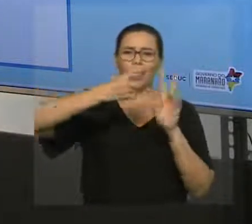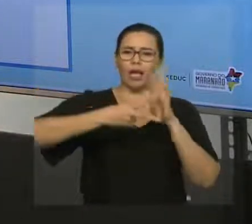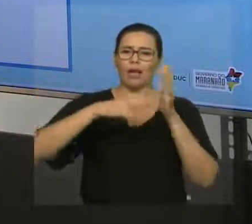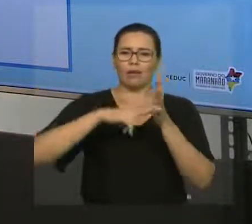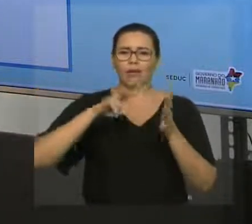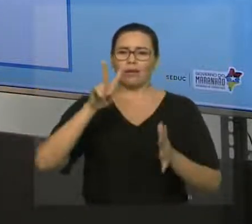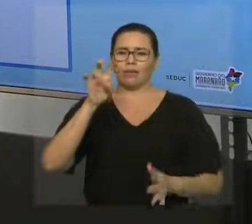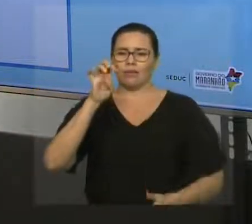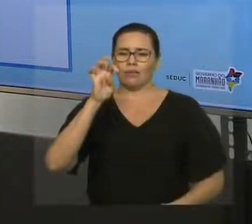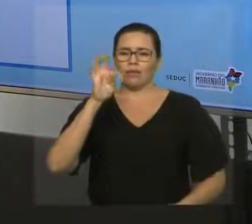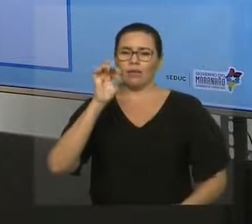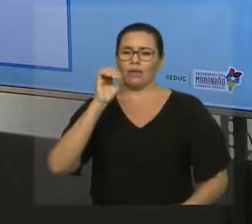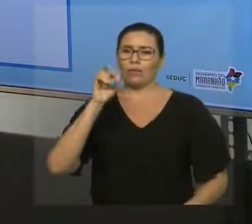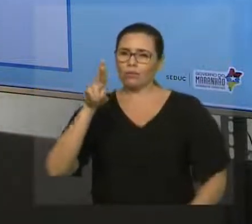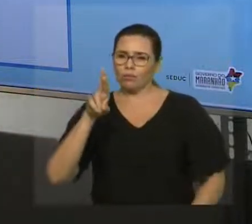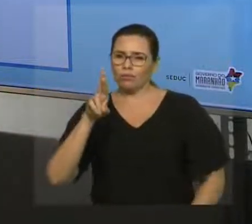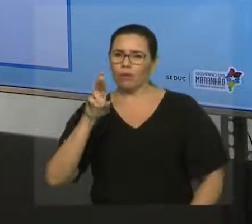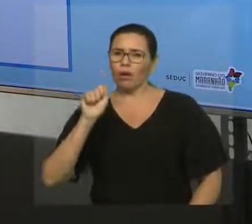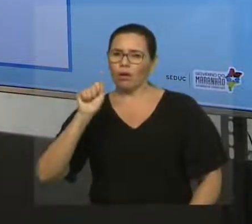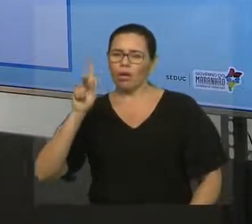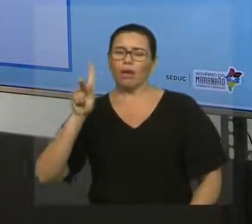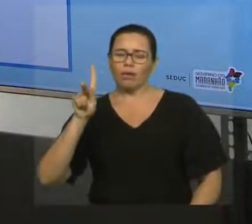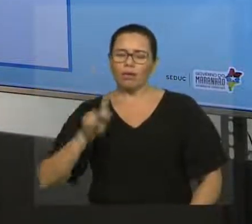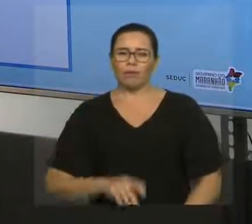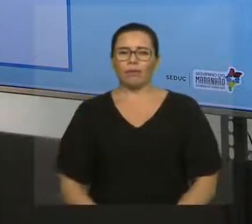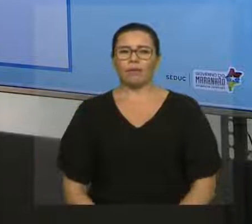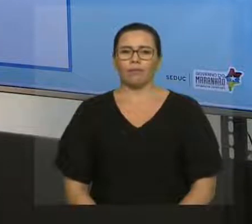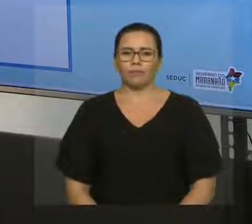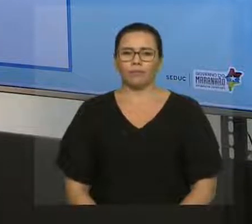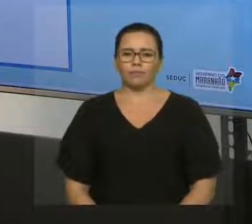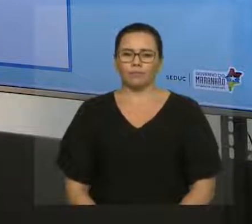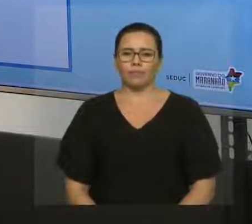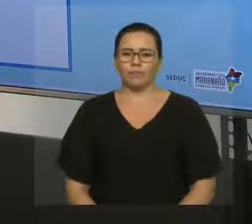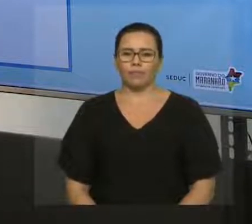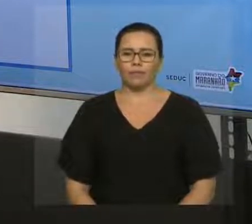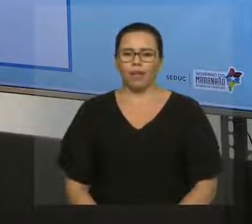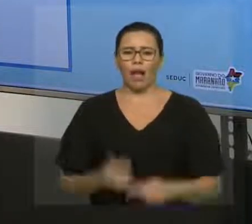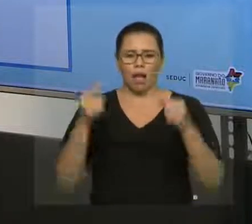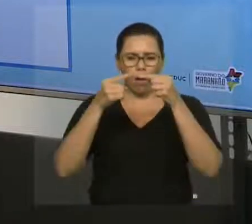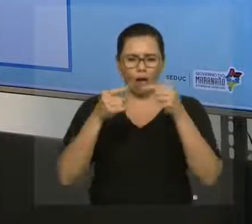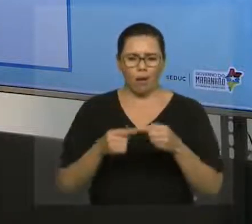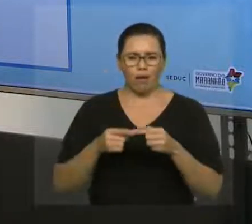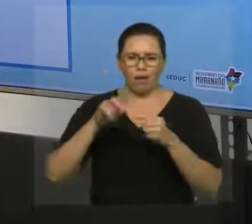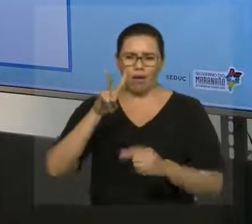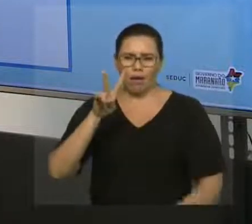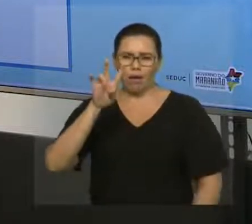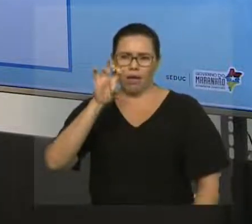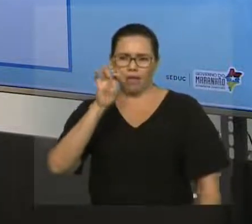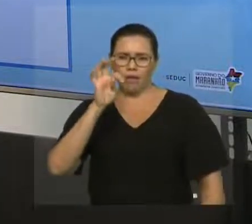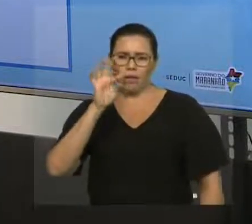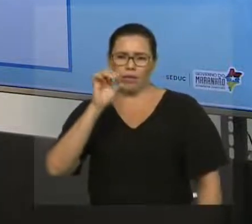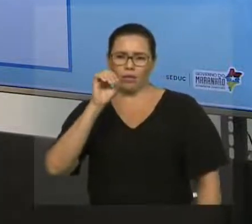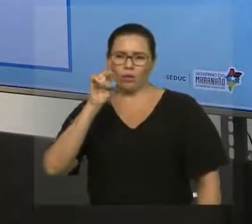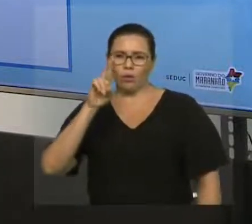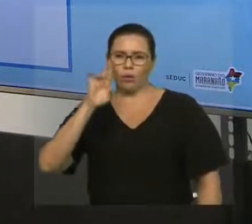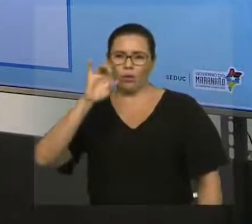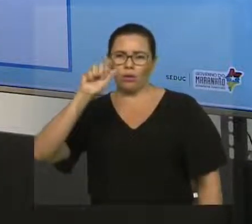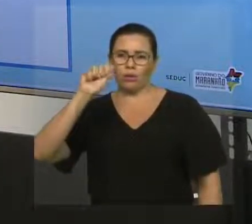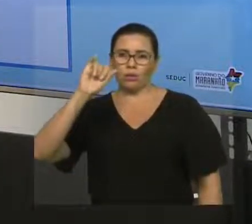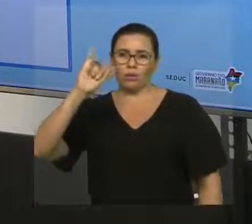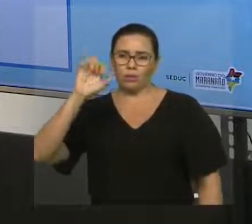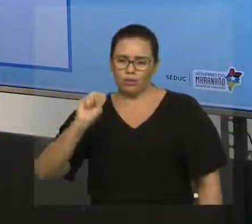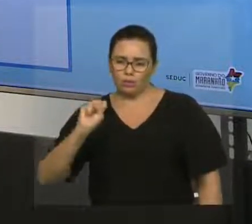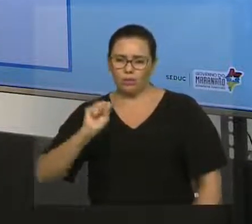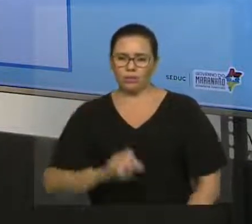E eles são utilizados para representar a grandeza vetoriais. O acontece? Quando você aprende Física, a primeira coisa que você